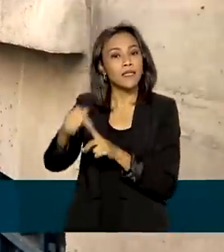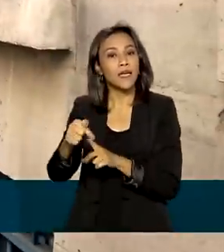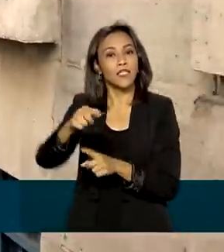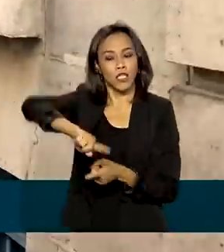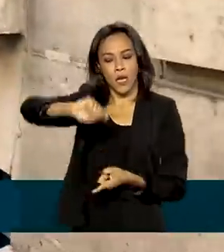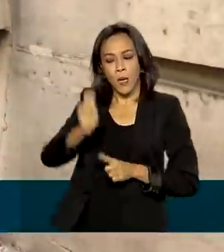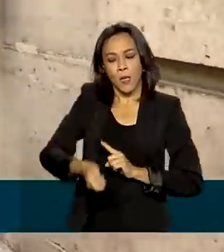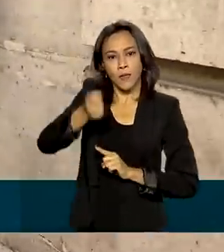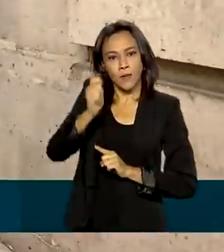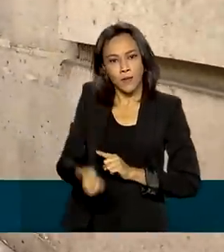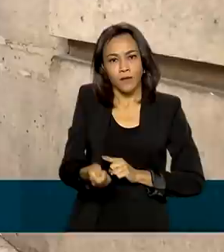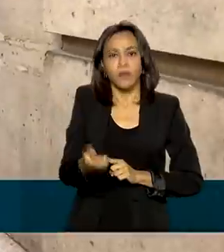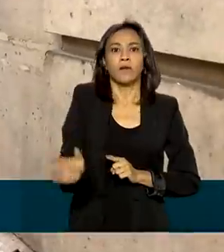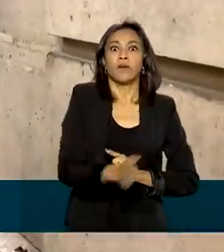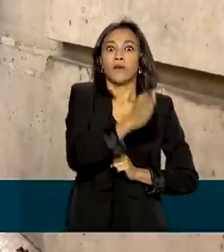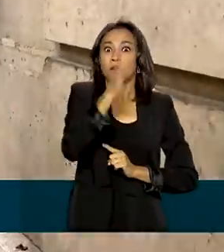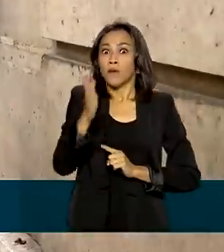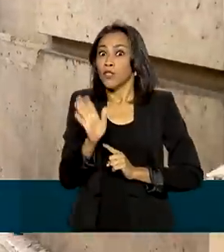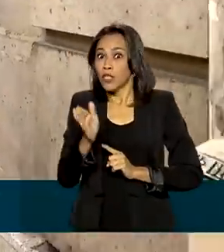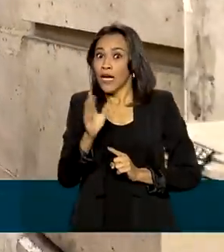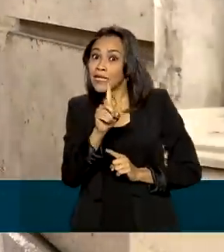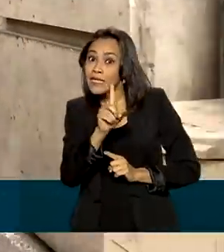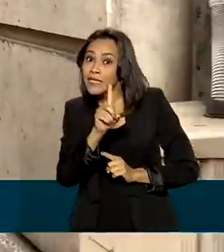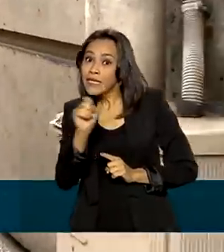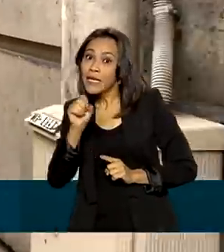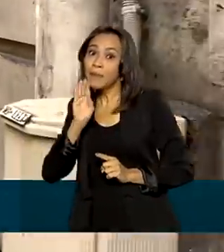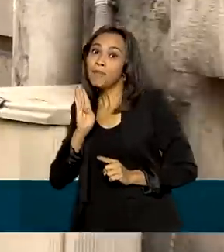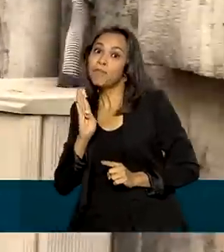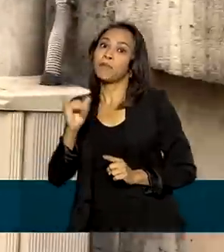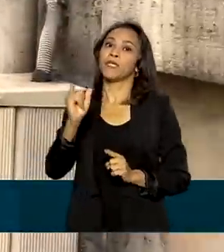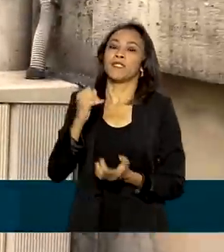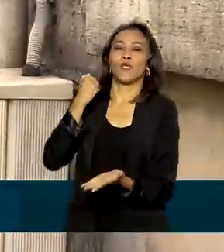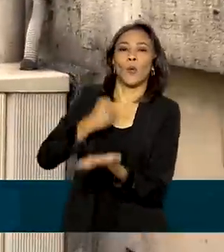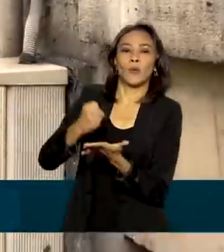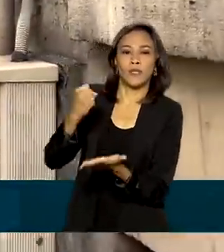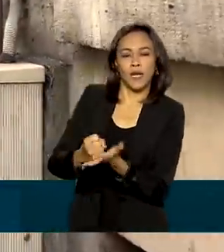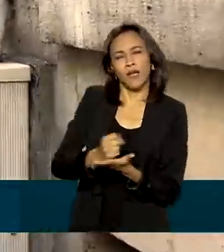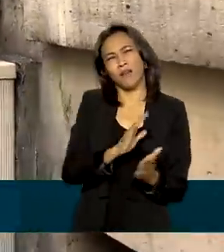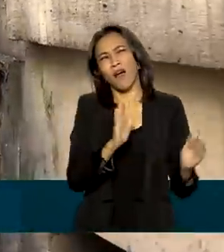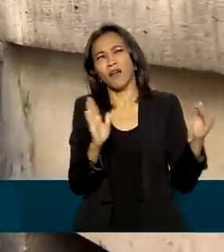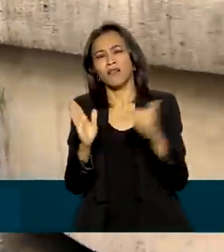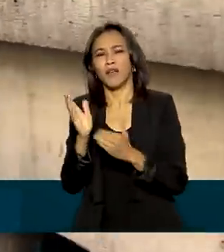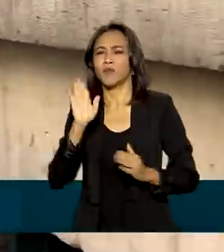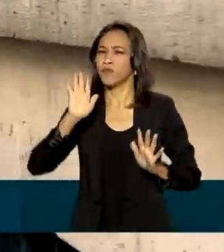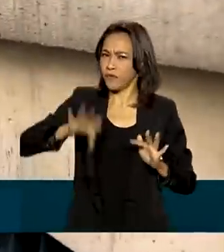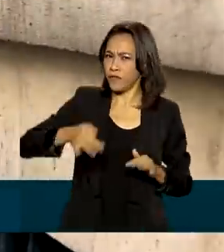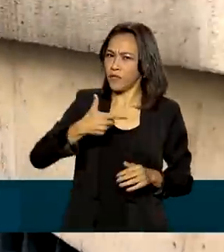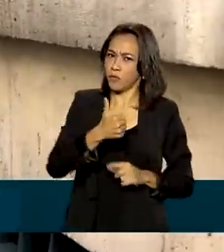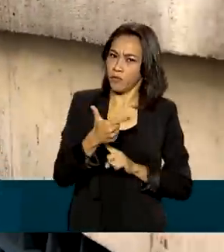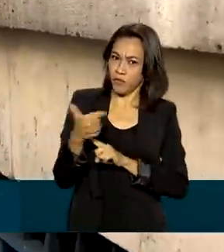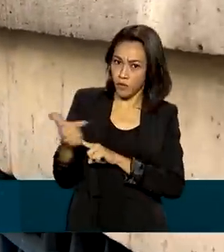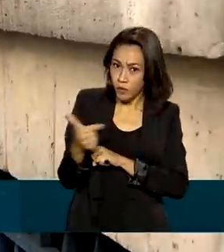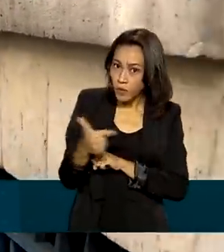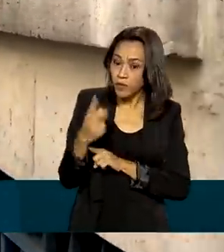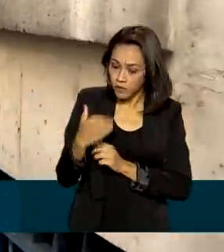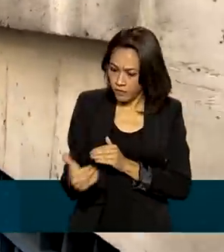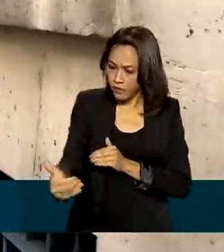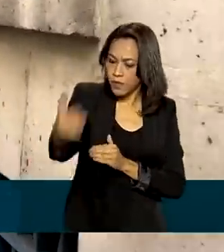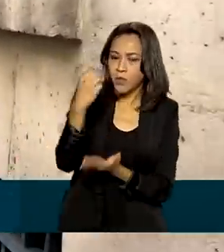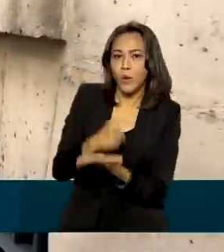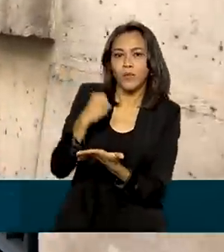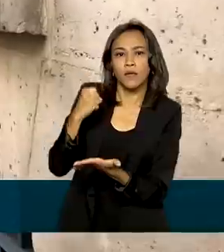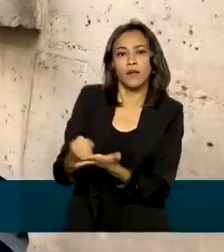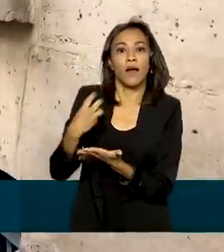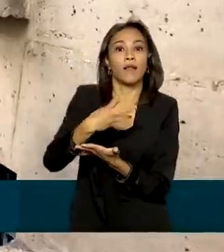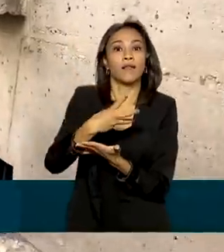e já estamos chegando aos 100 bilhões de reais em contratos. Até o final de 2022, devemos contratar 300